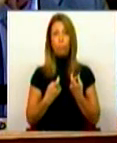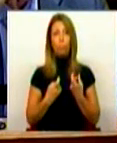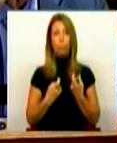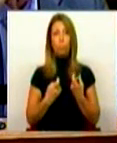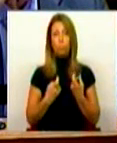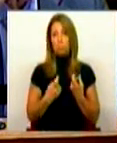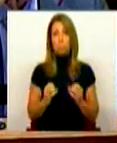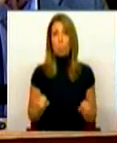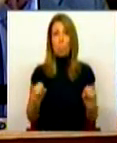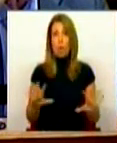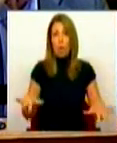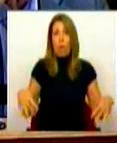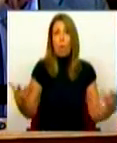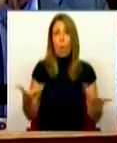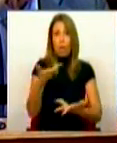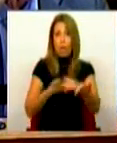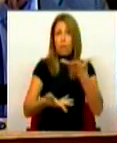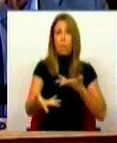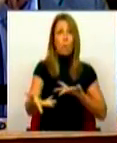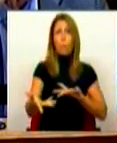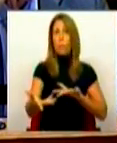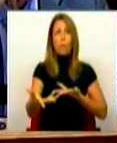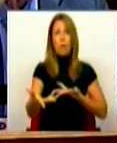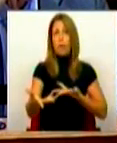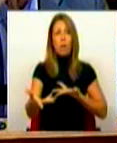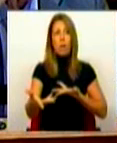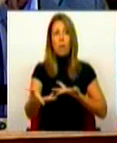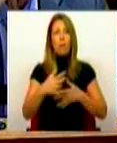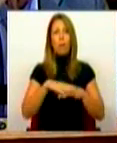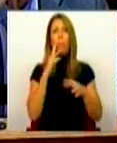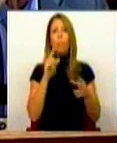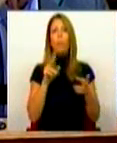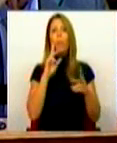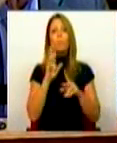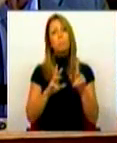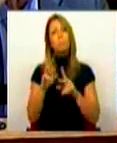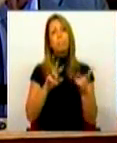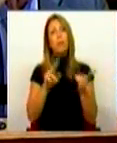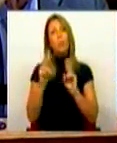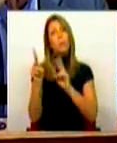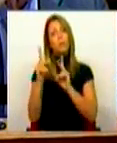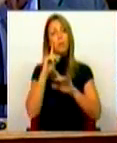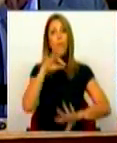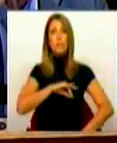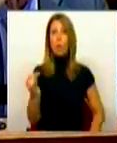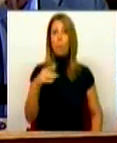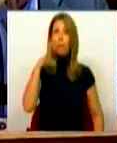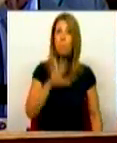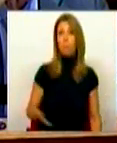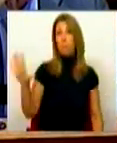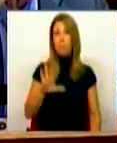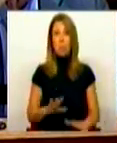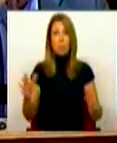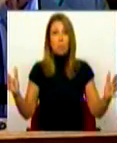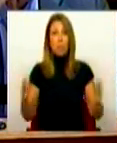não há qualquer contrapartida sobre a atualização do salário mínimo nacional, nem para este ano, nem para